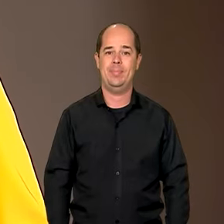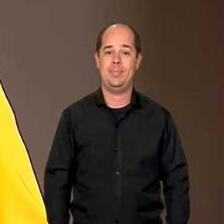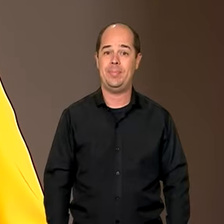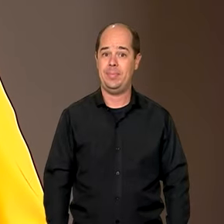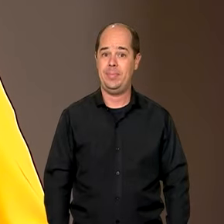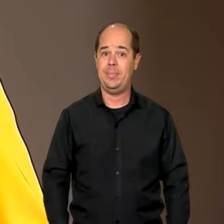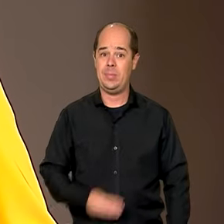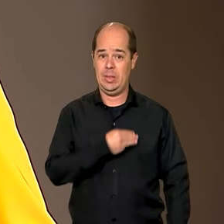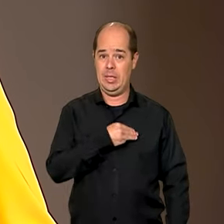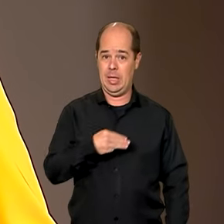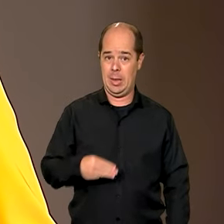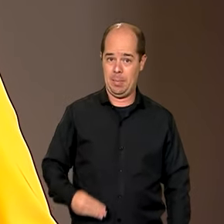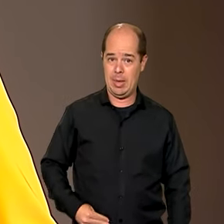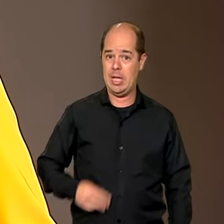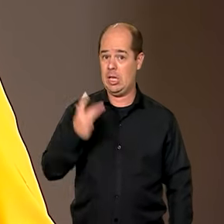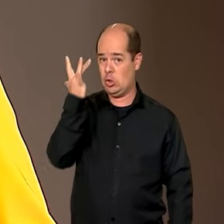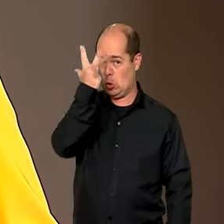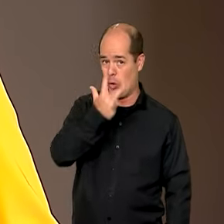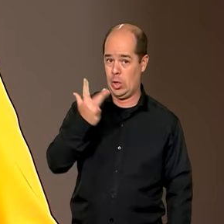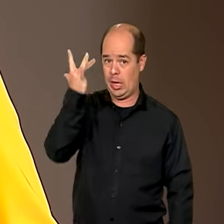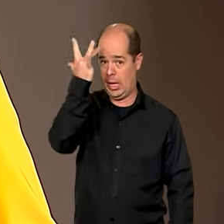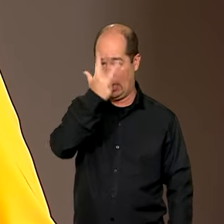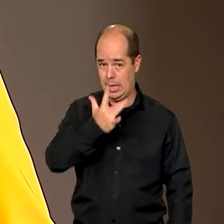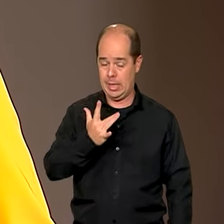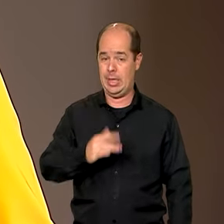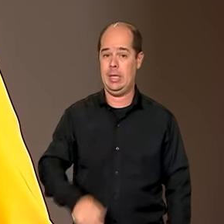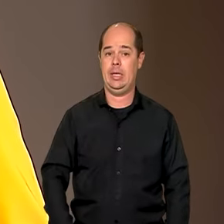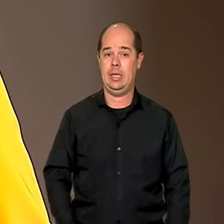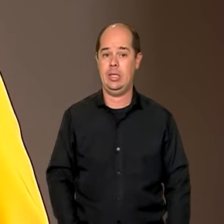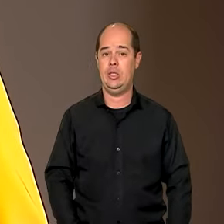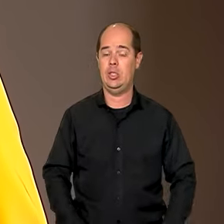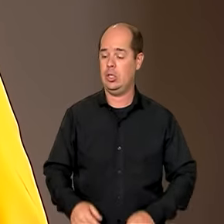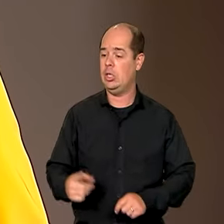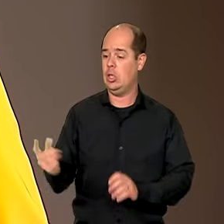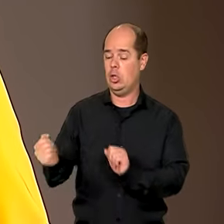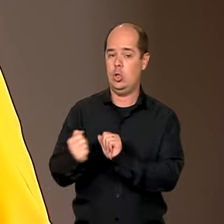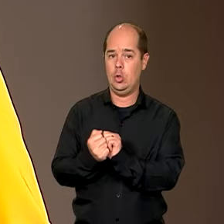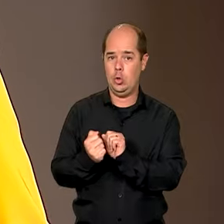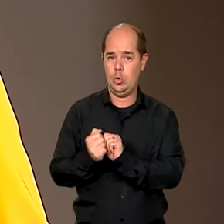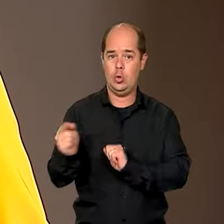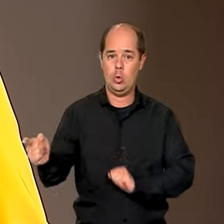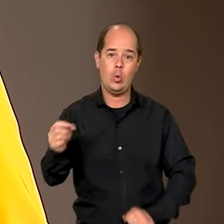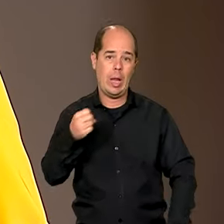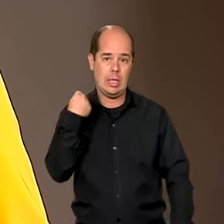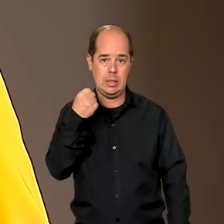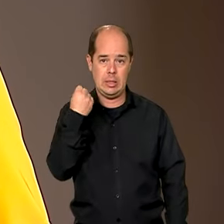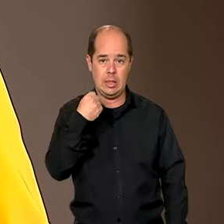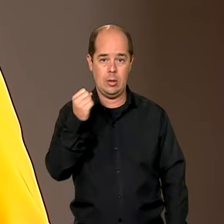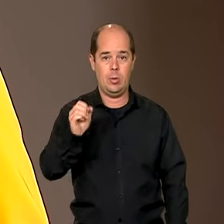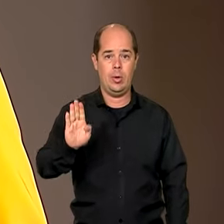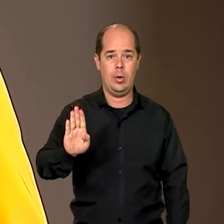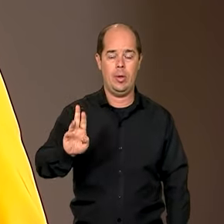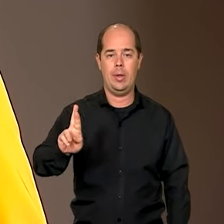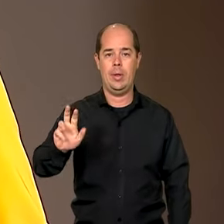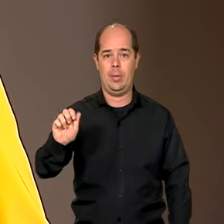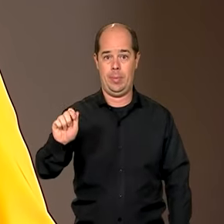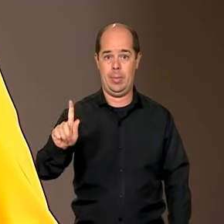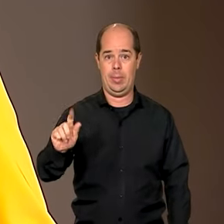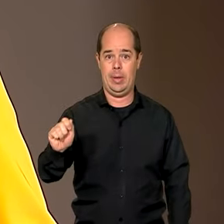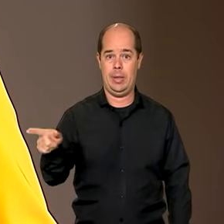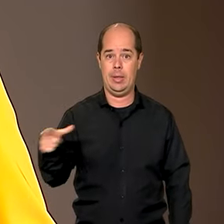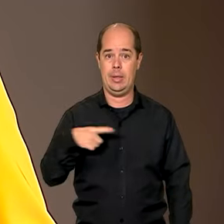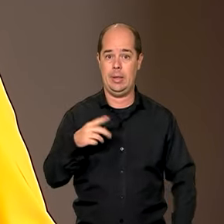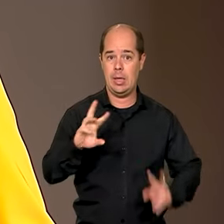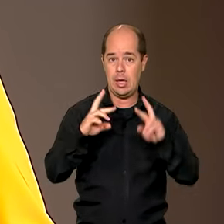O ministro da Fazenda, Fernando Haddad, se reuniu hoje com o senador Eduardo Braga, relator da reforma tributária no Senado,